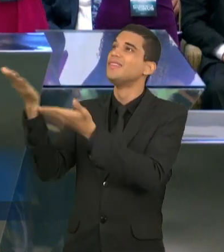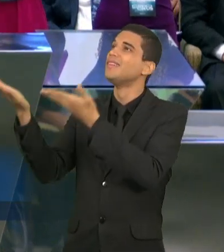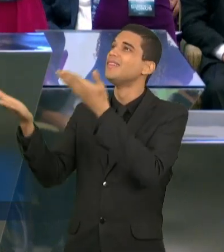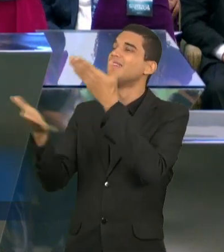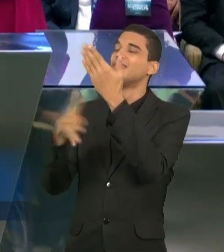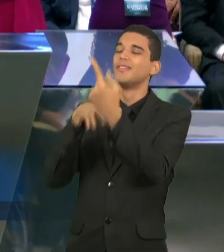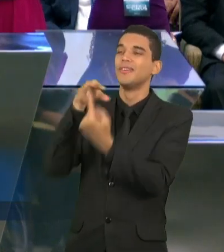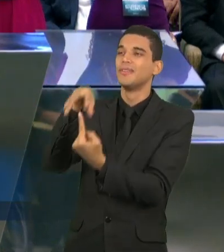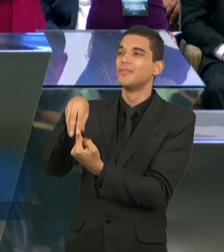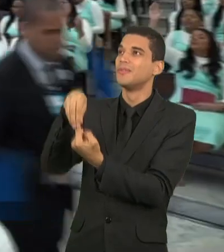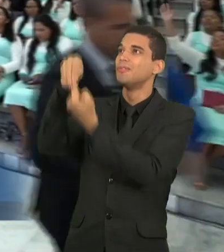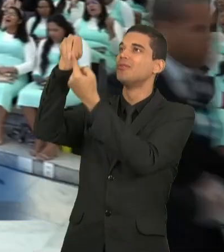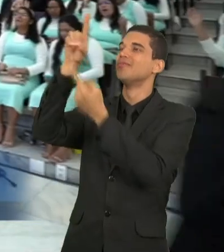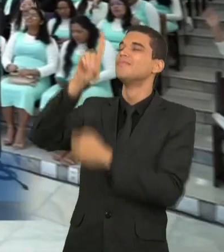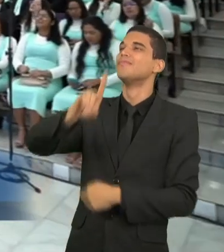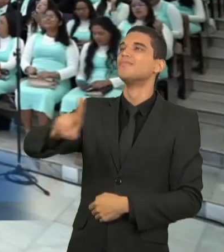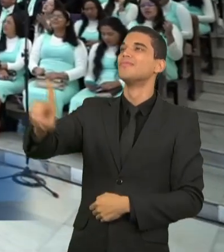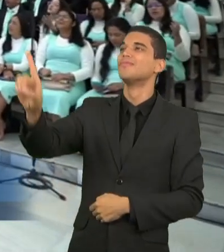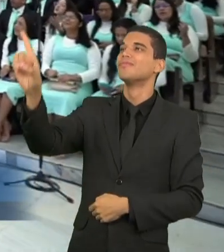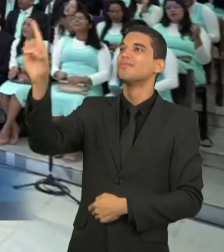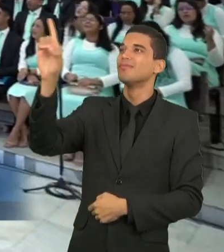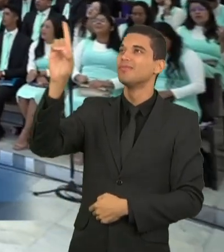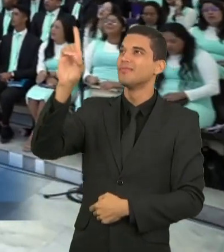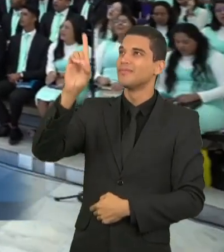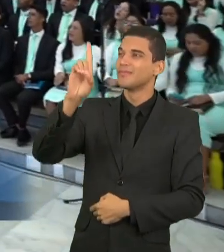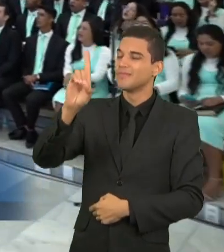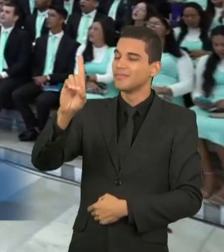Somente a ti,